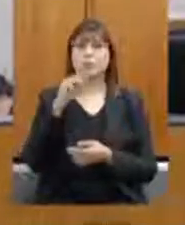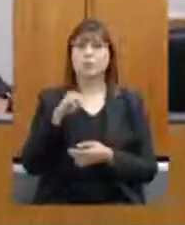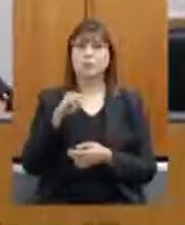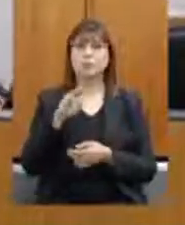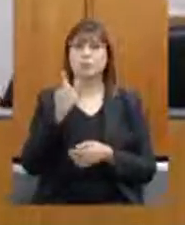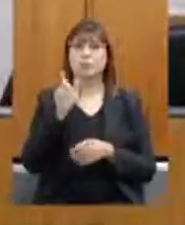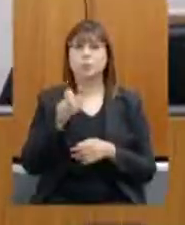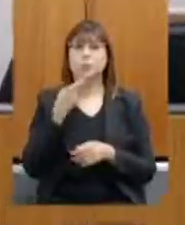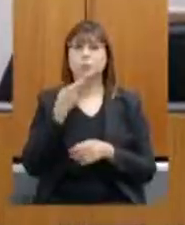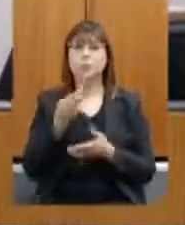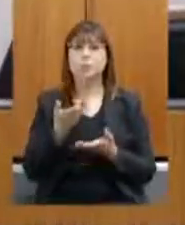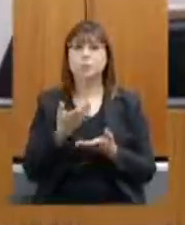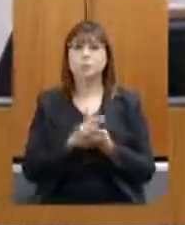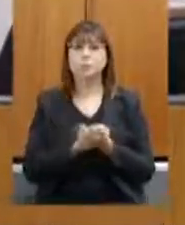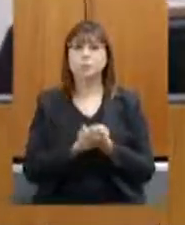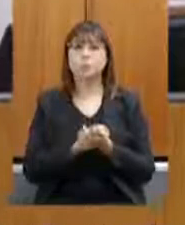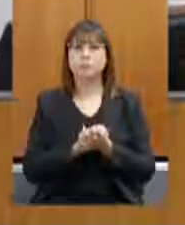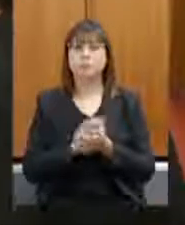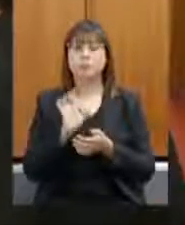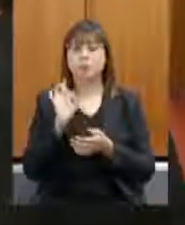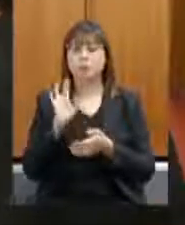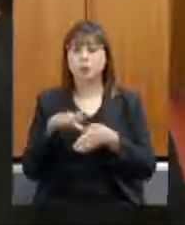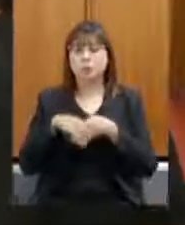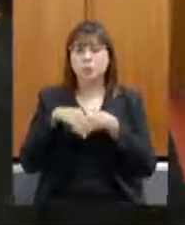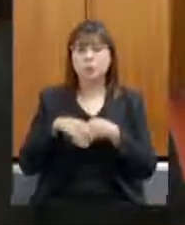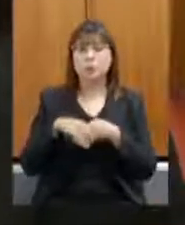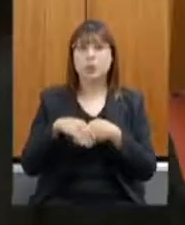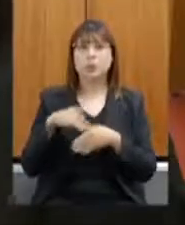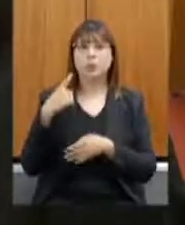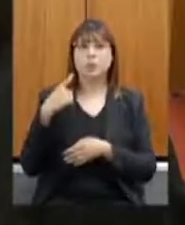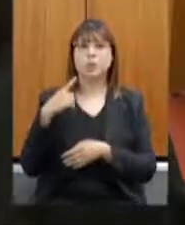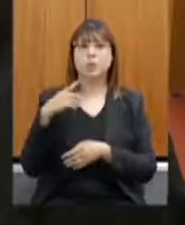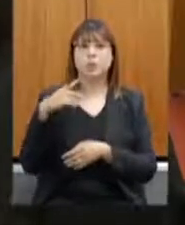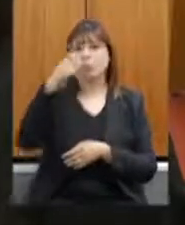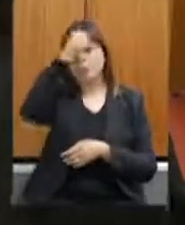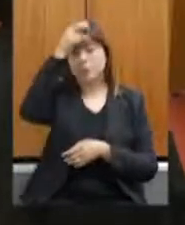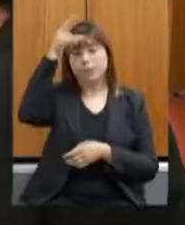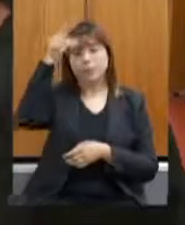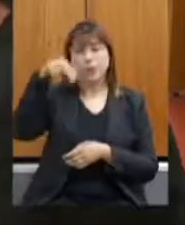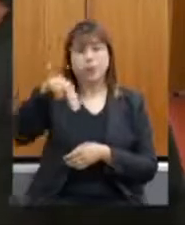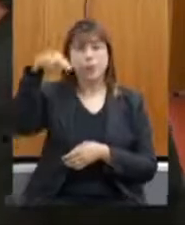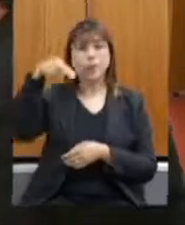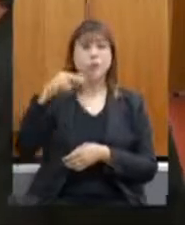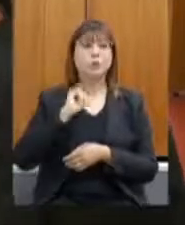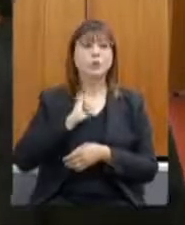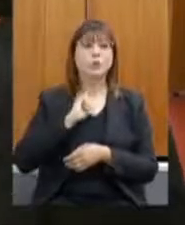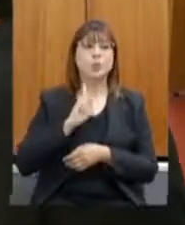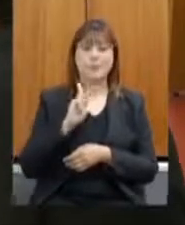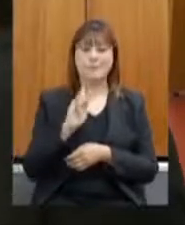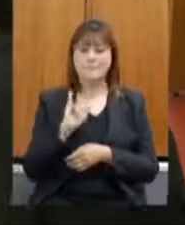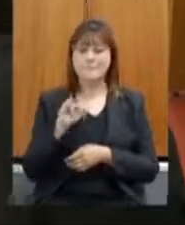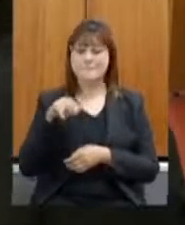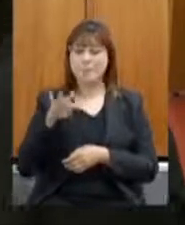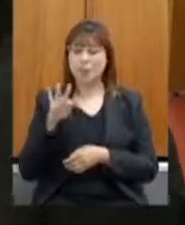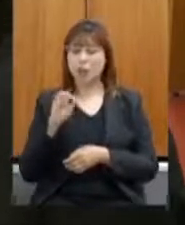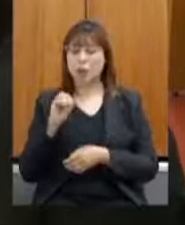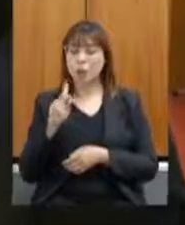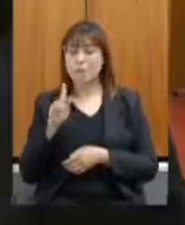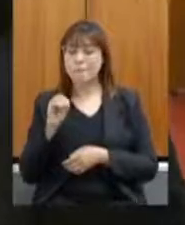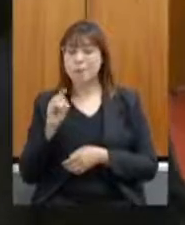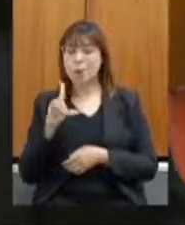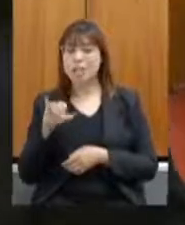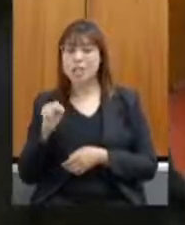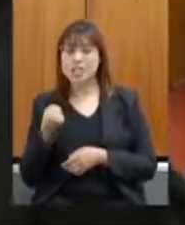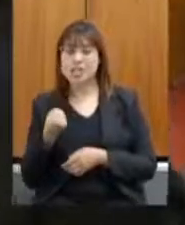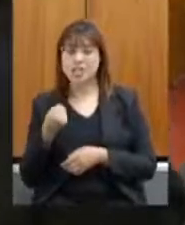pois não só para cumprimentar o prefeito Leilopes de Pintópolis lá do norte de Minas está aqui estava na minha sala ali